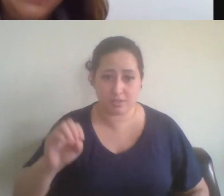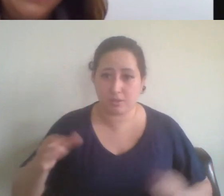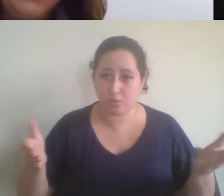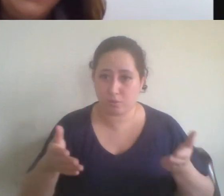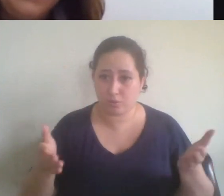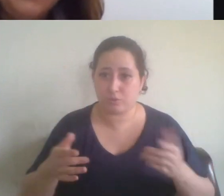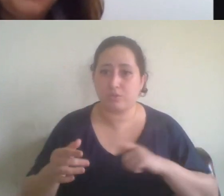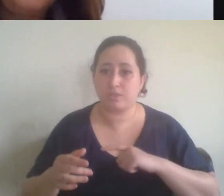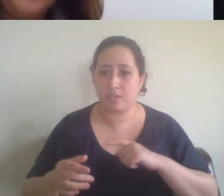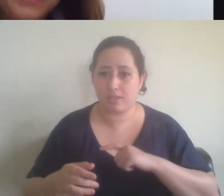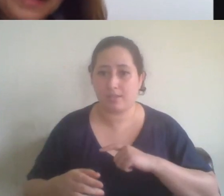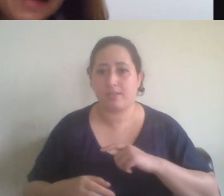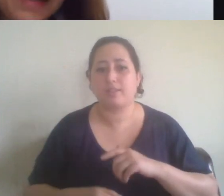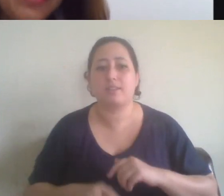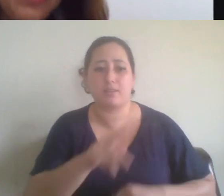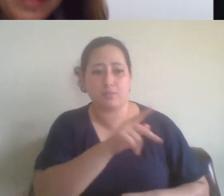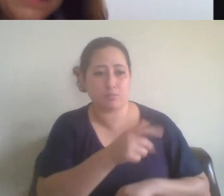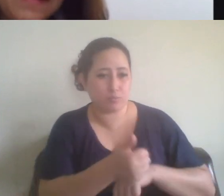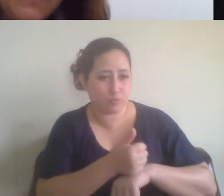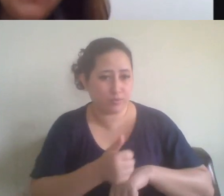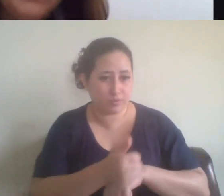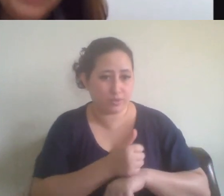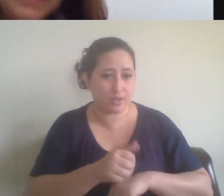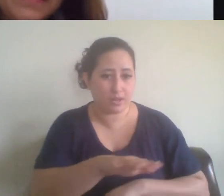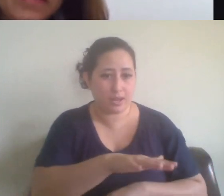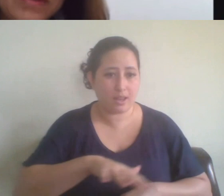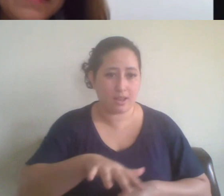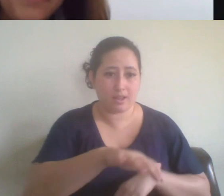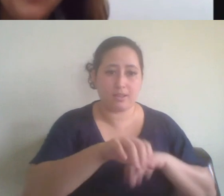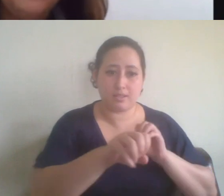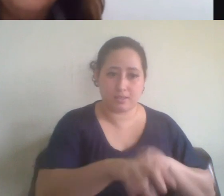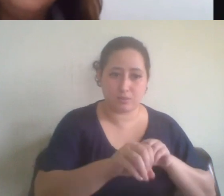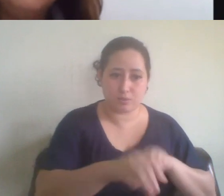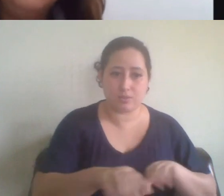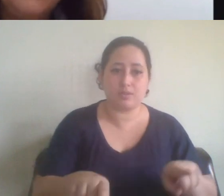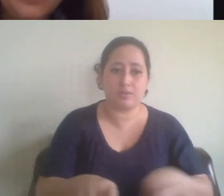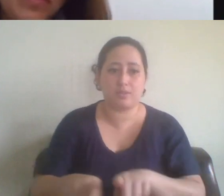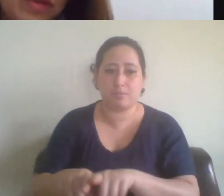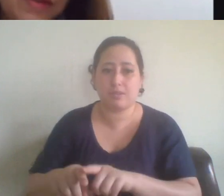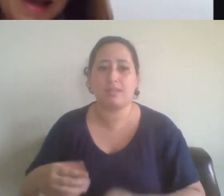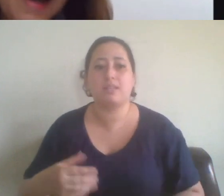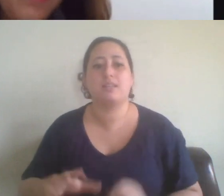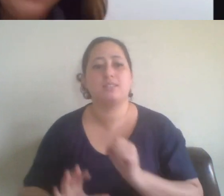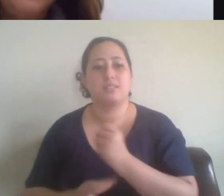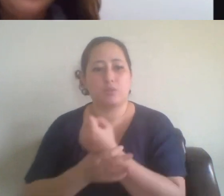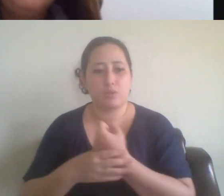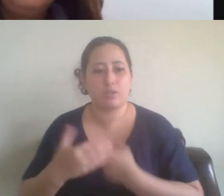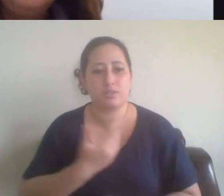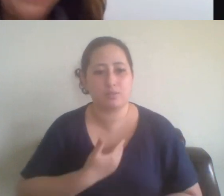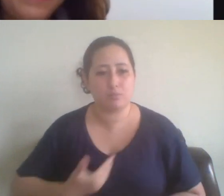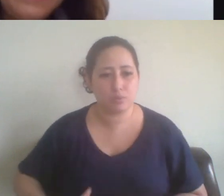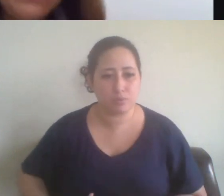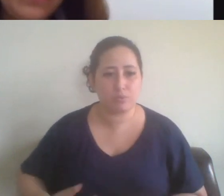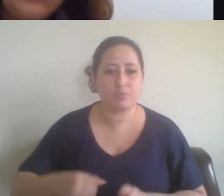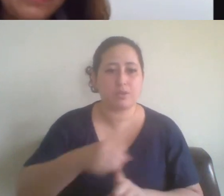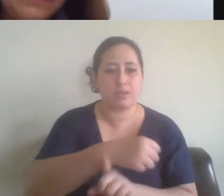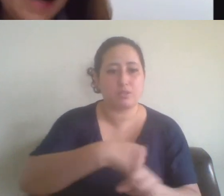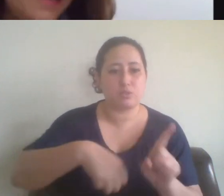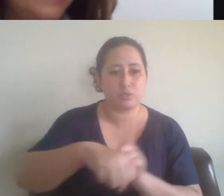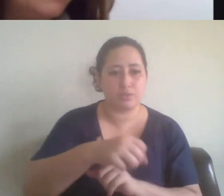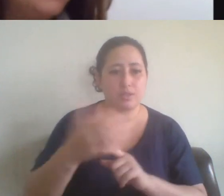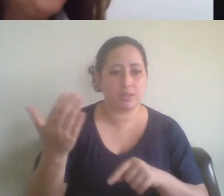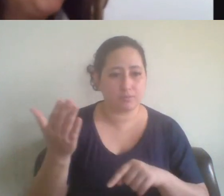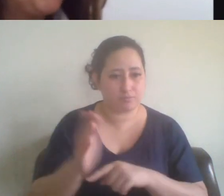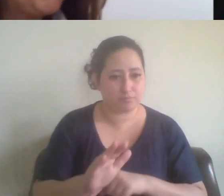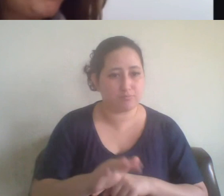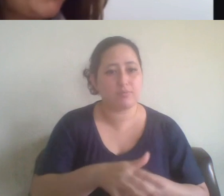só profissionais da área de educação, como também da segurança pública, do serviço social e de várias outras